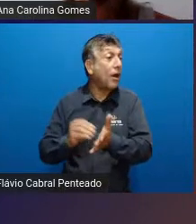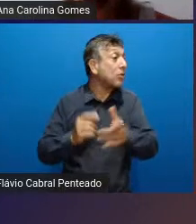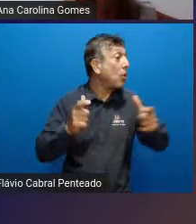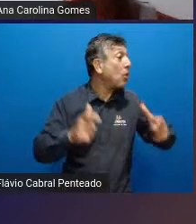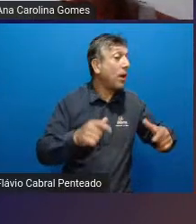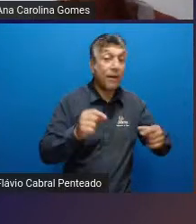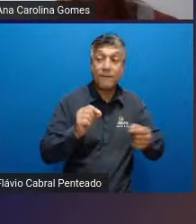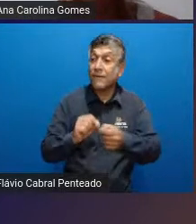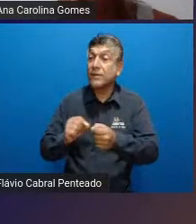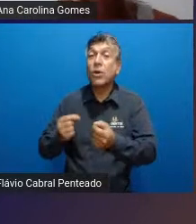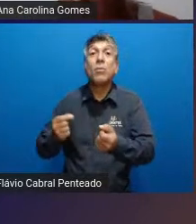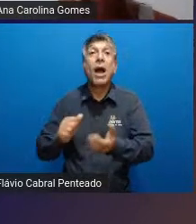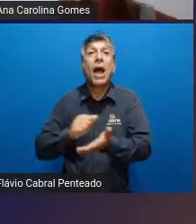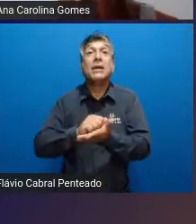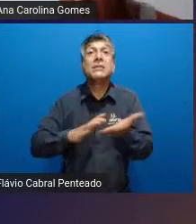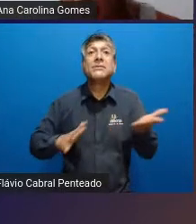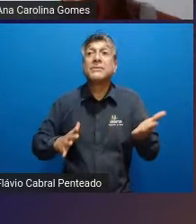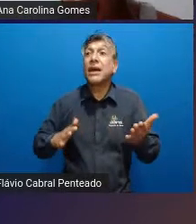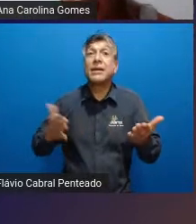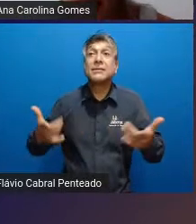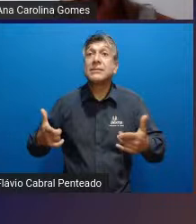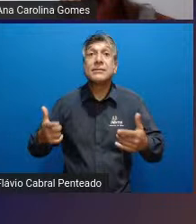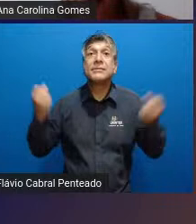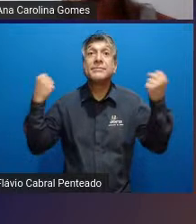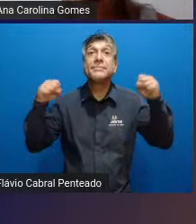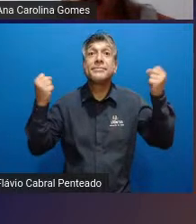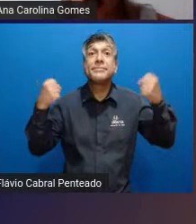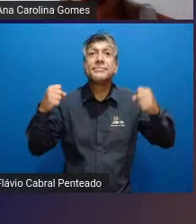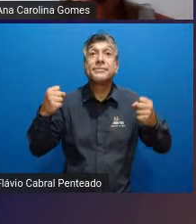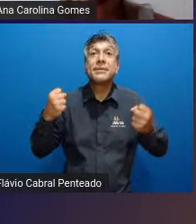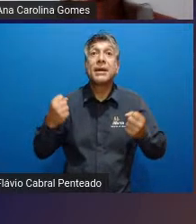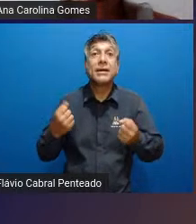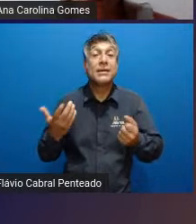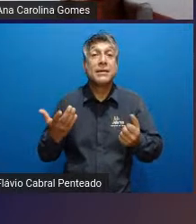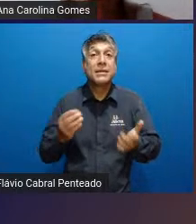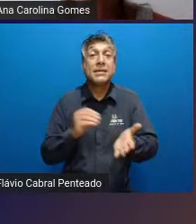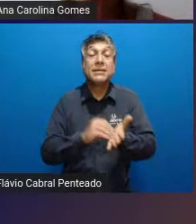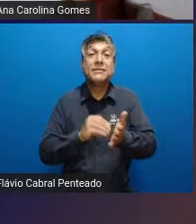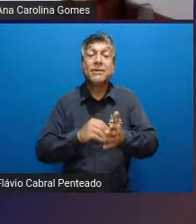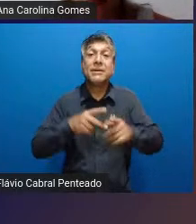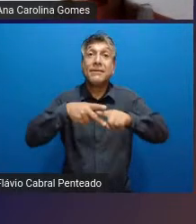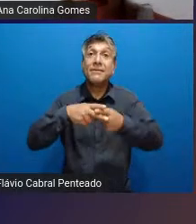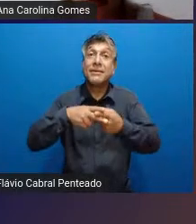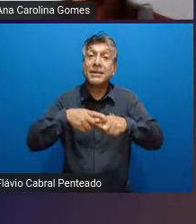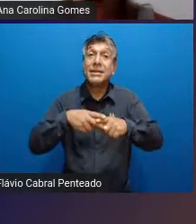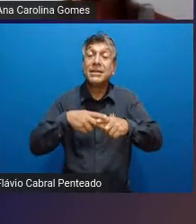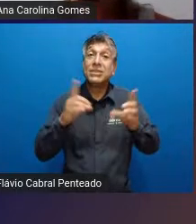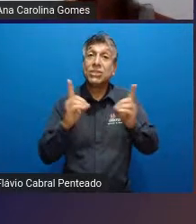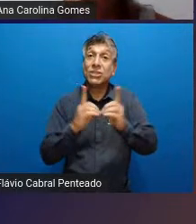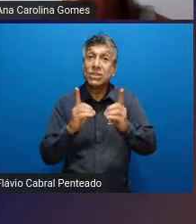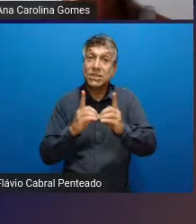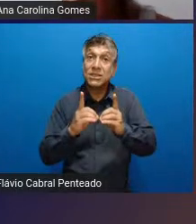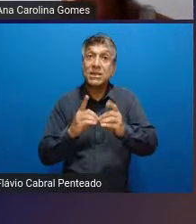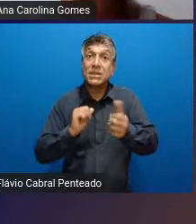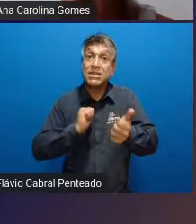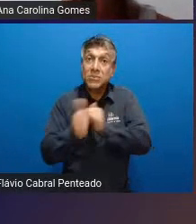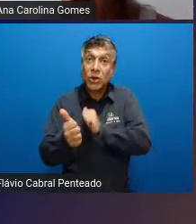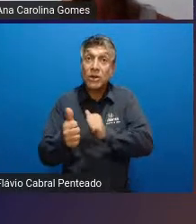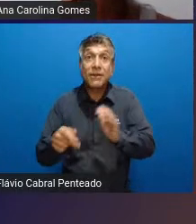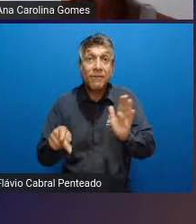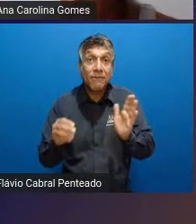para as atividades físicas dentro da escola e mais ainda a falta de ferramentas didáticas esportivas